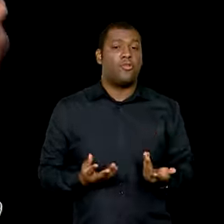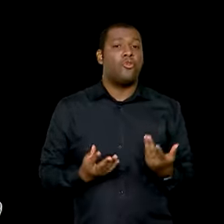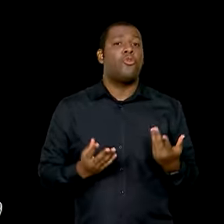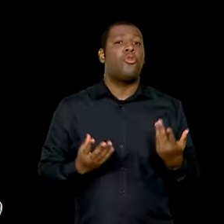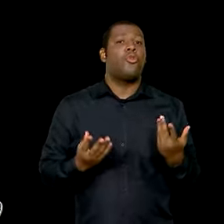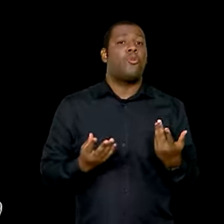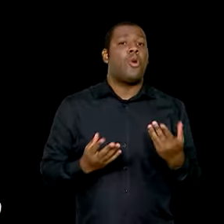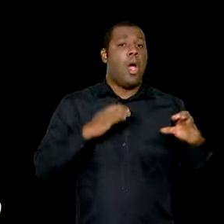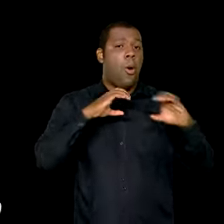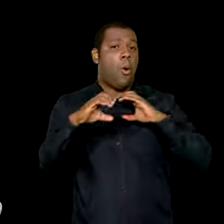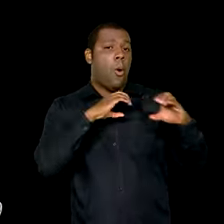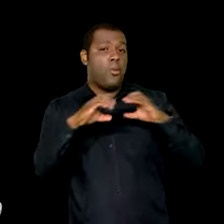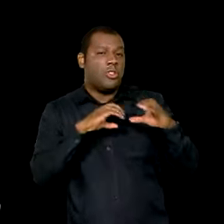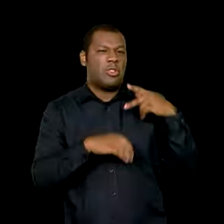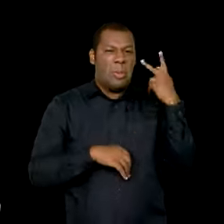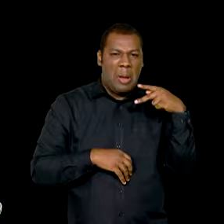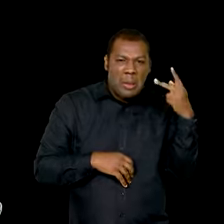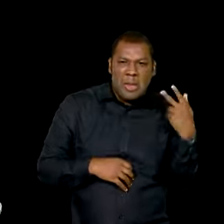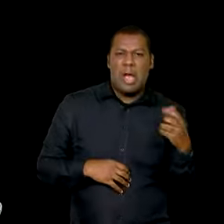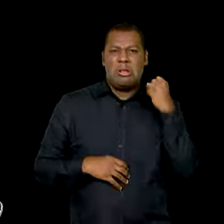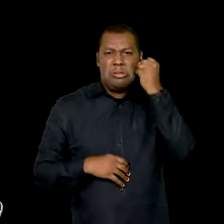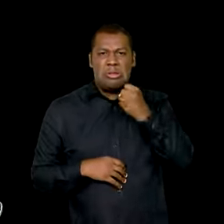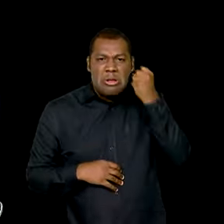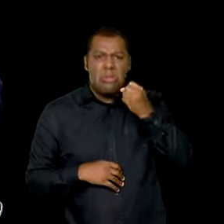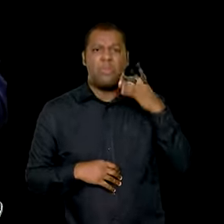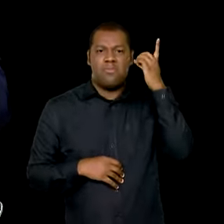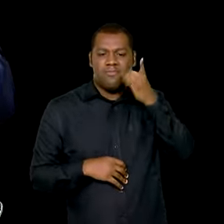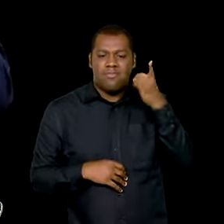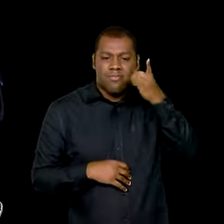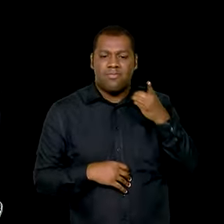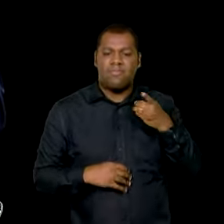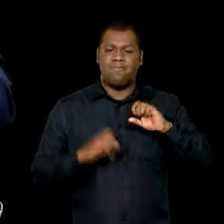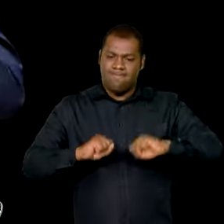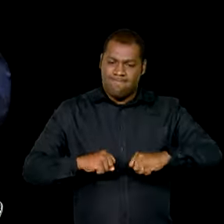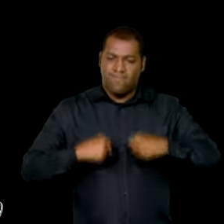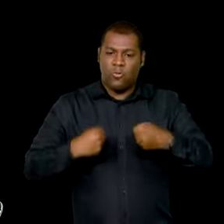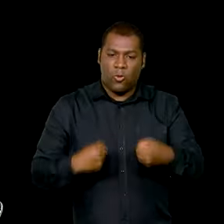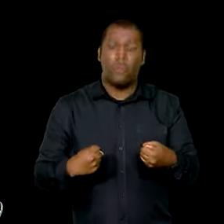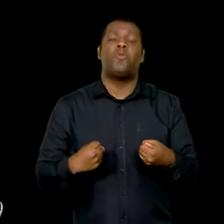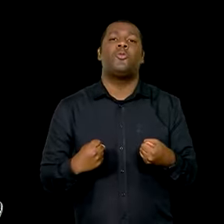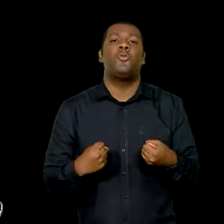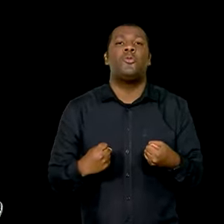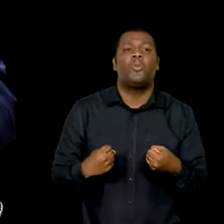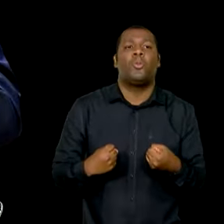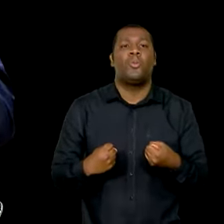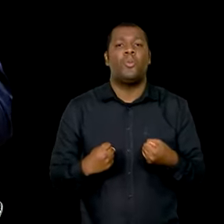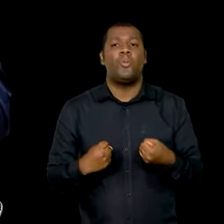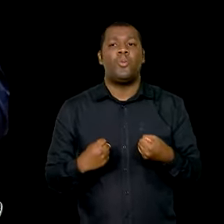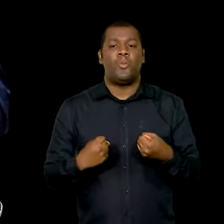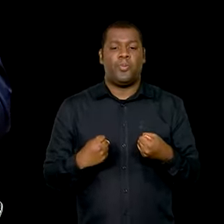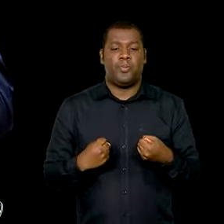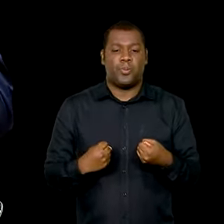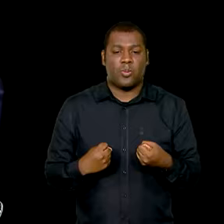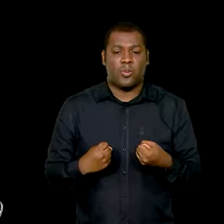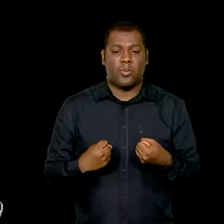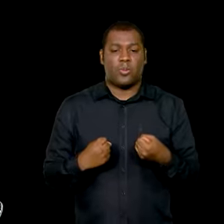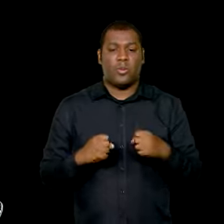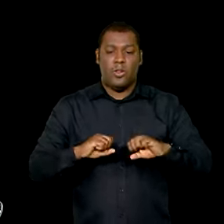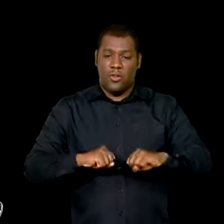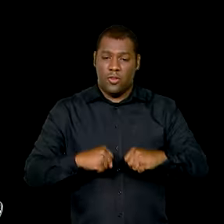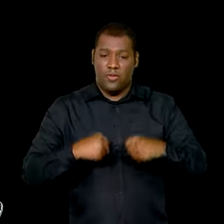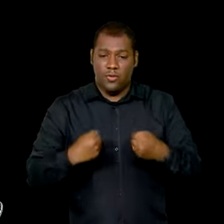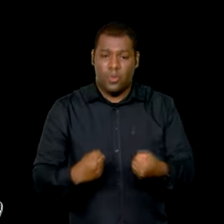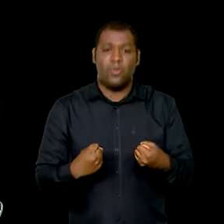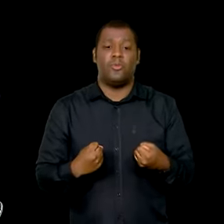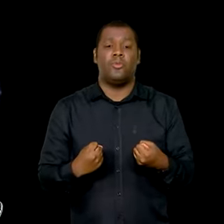seus parlamentares, senadores, deputados e buscar, quem sabe, casar, que seja um